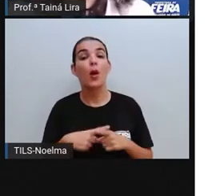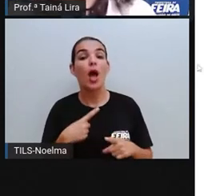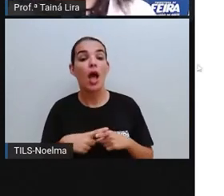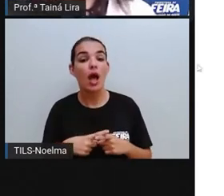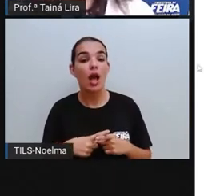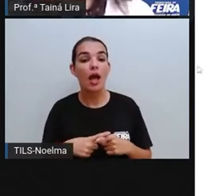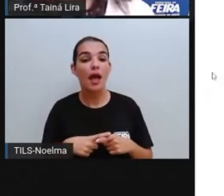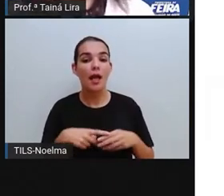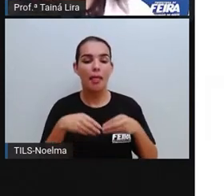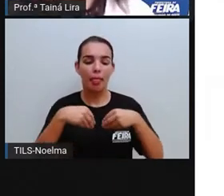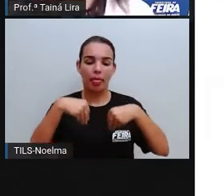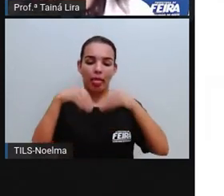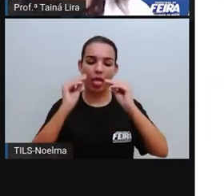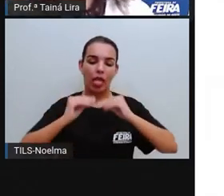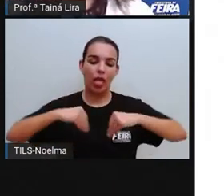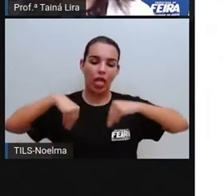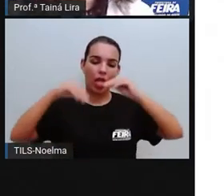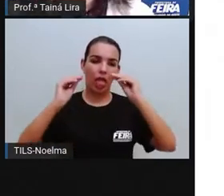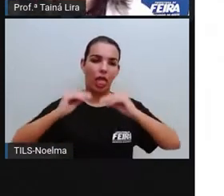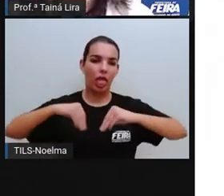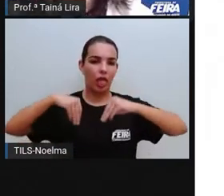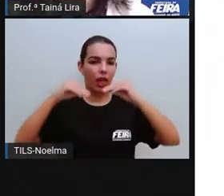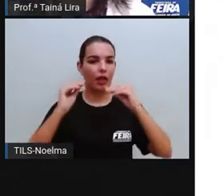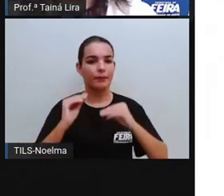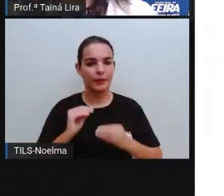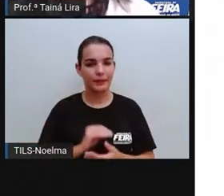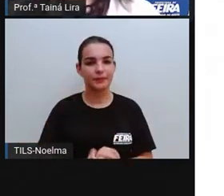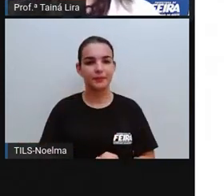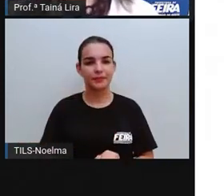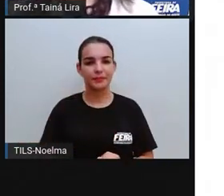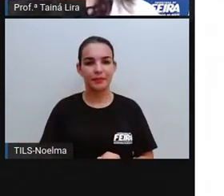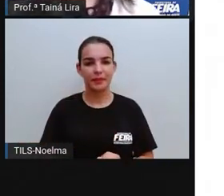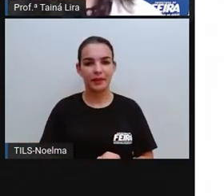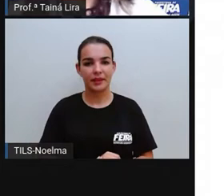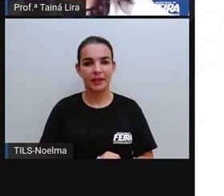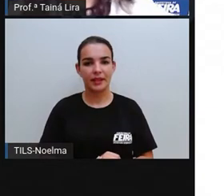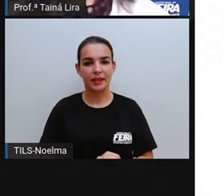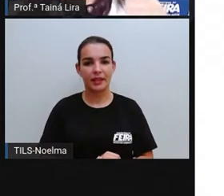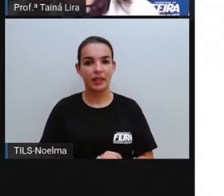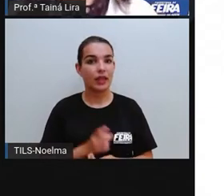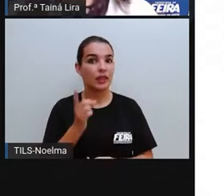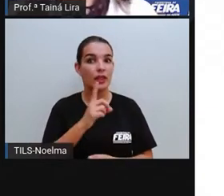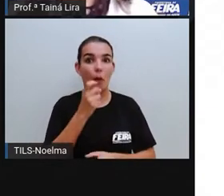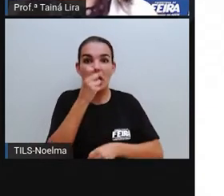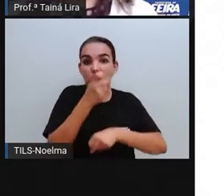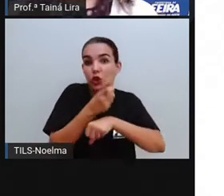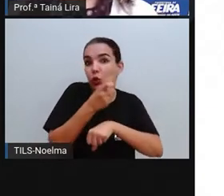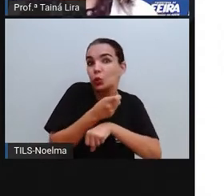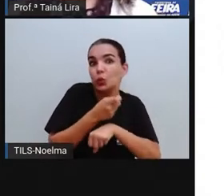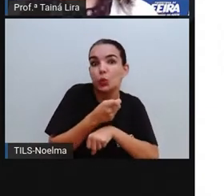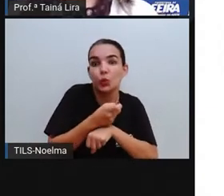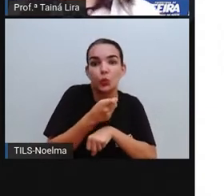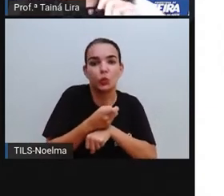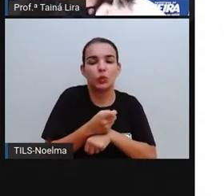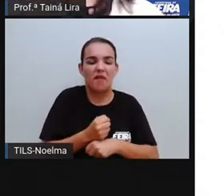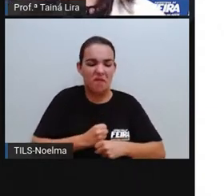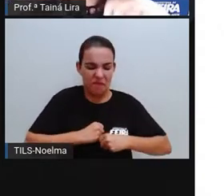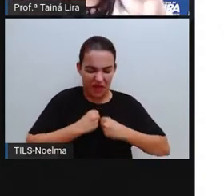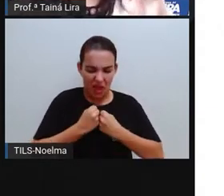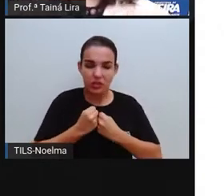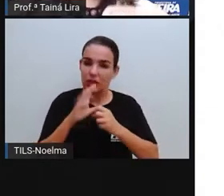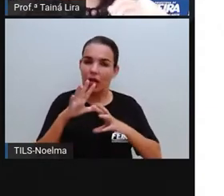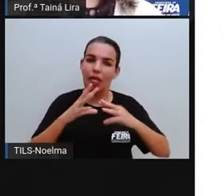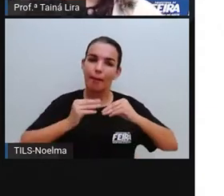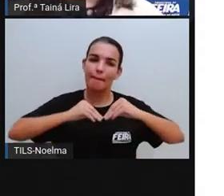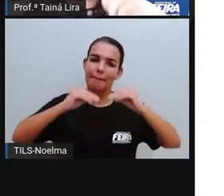ó, porque ela apresenta flexibilidade. Ela não é resistente, ela